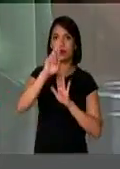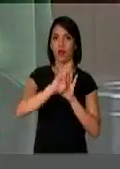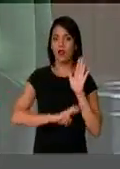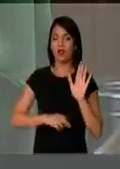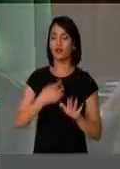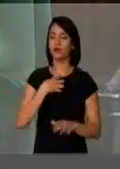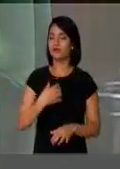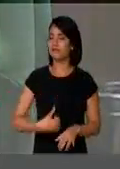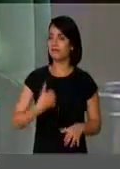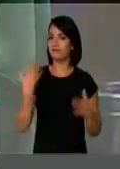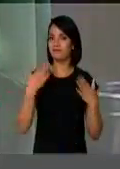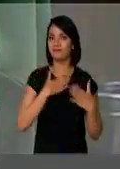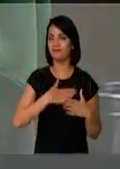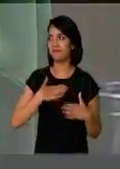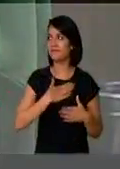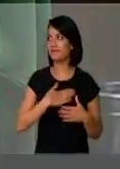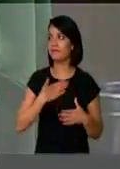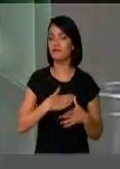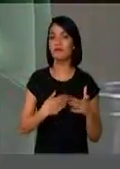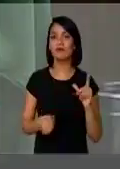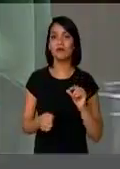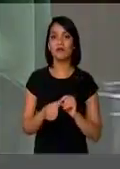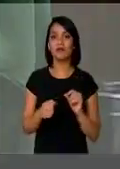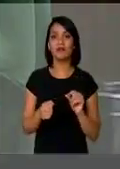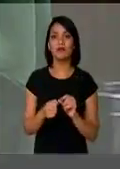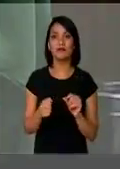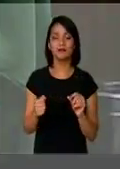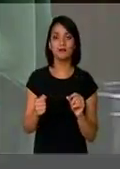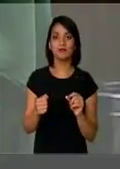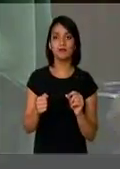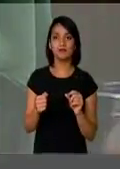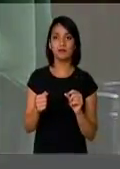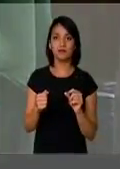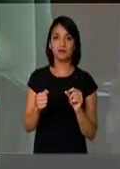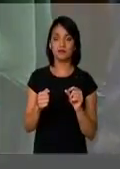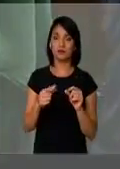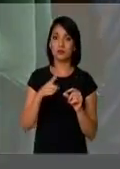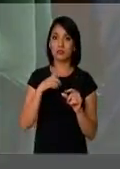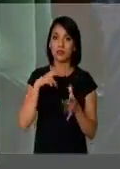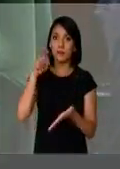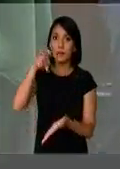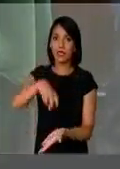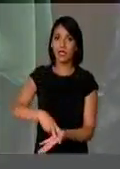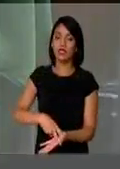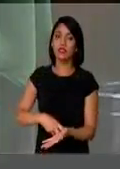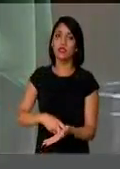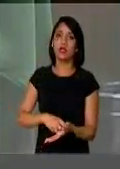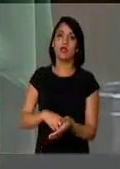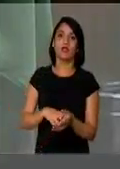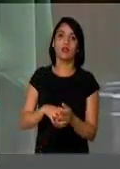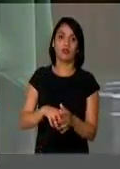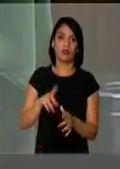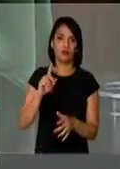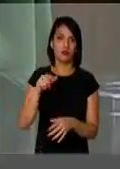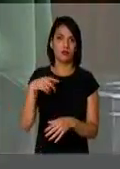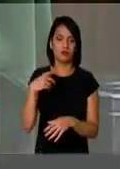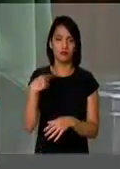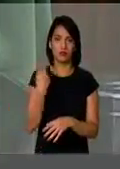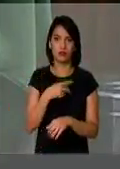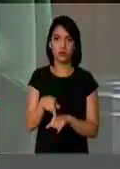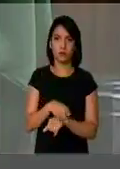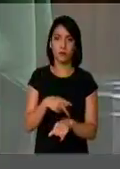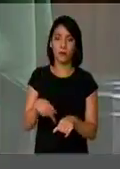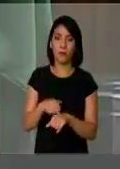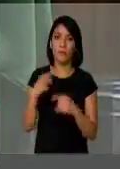muito orgulho, que cria advertências, penalidades ao contrabando do nosso país. Também gostaria de